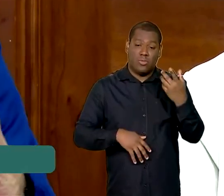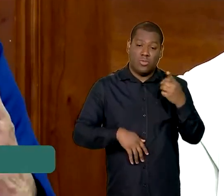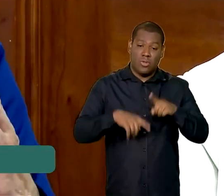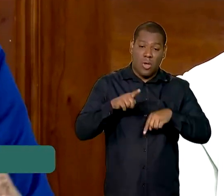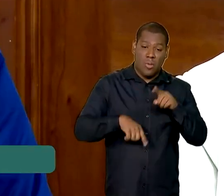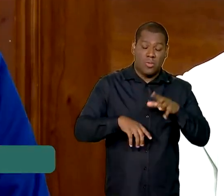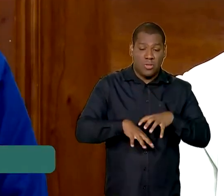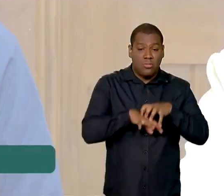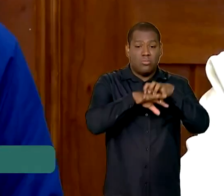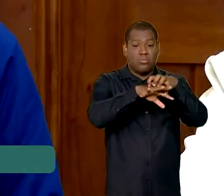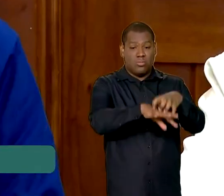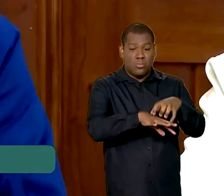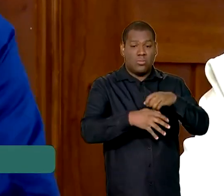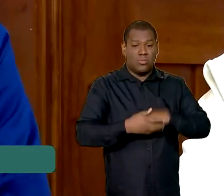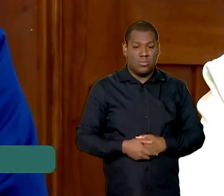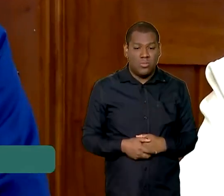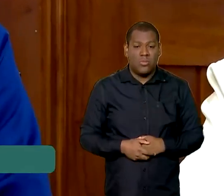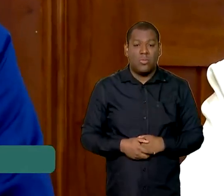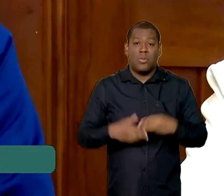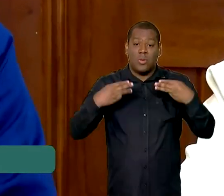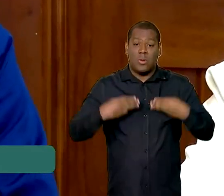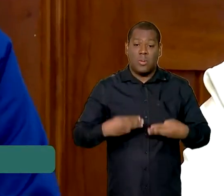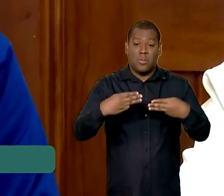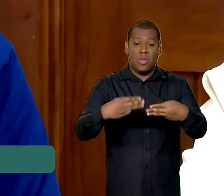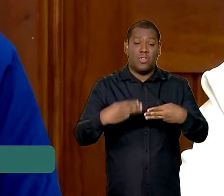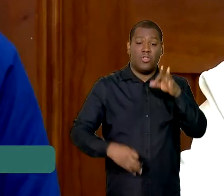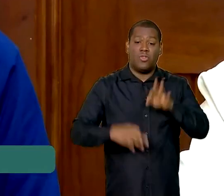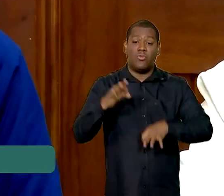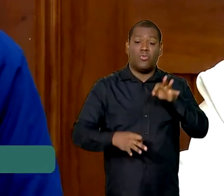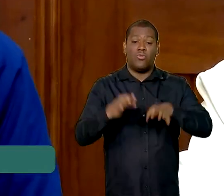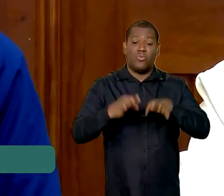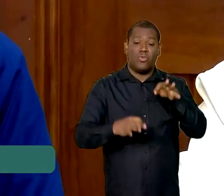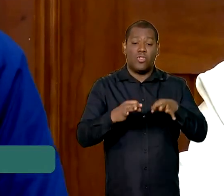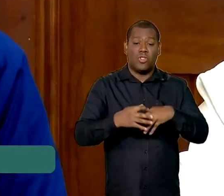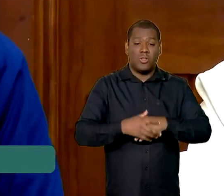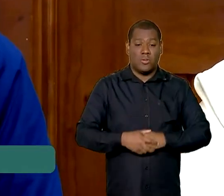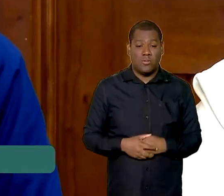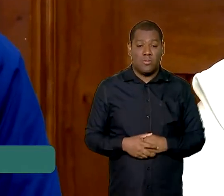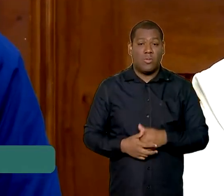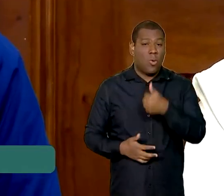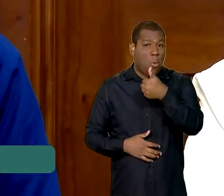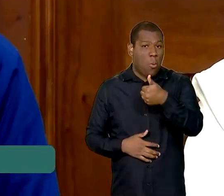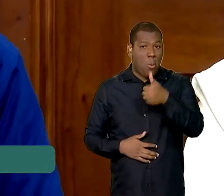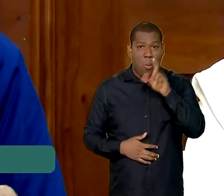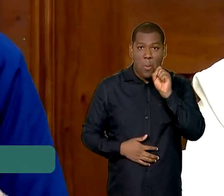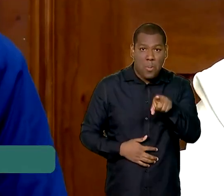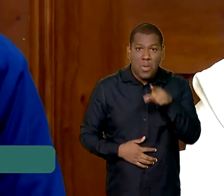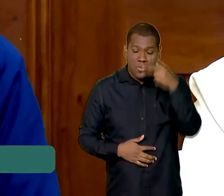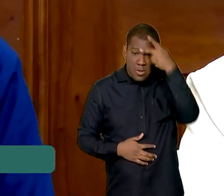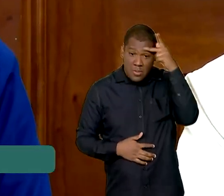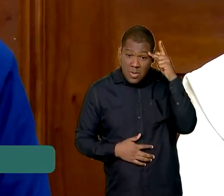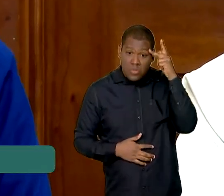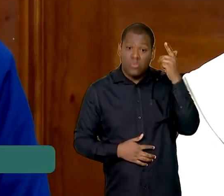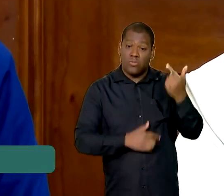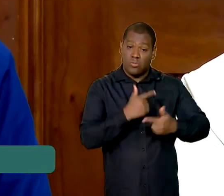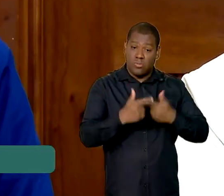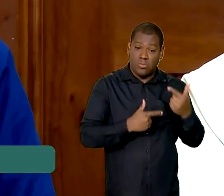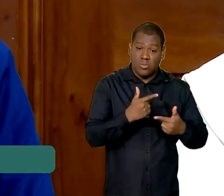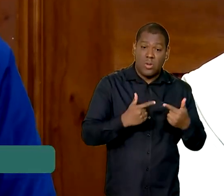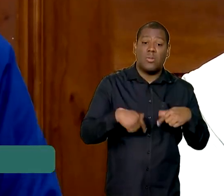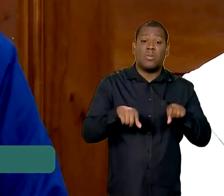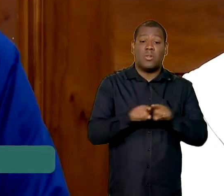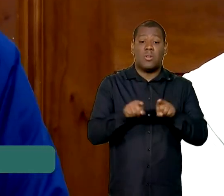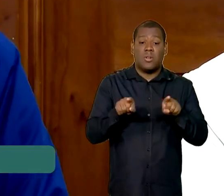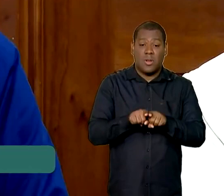milhares de homens. Só do Ministério da Justiça, mil. E aí estão também os